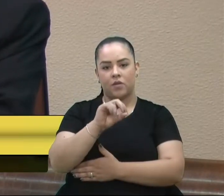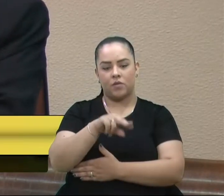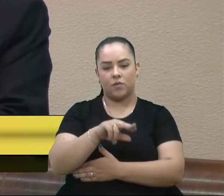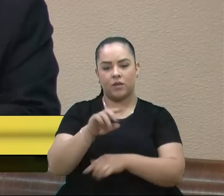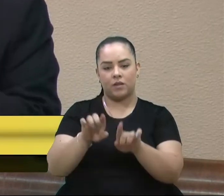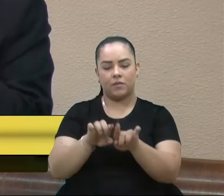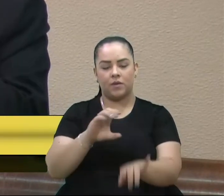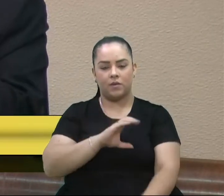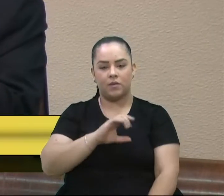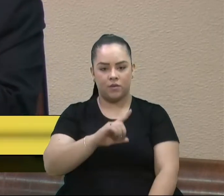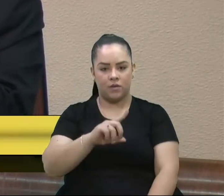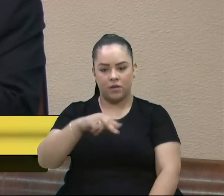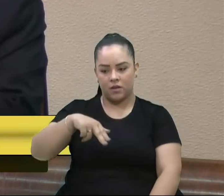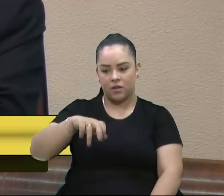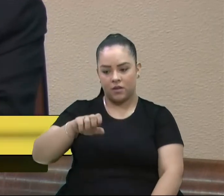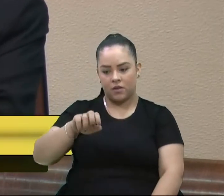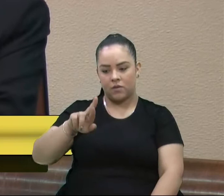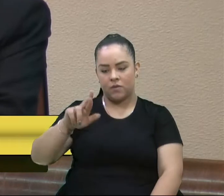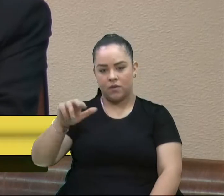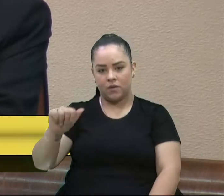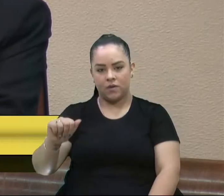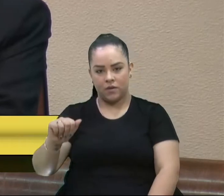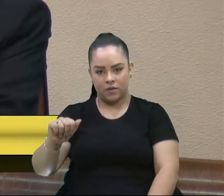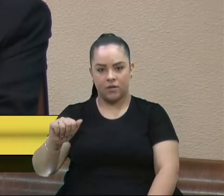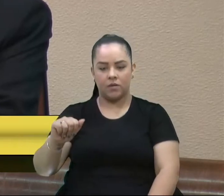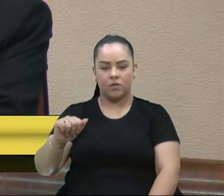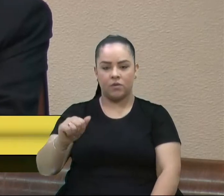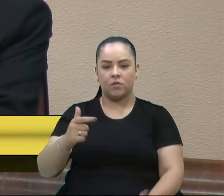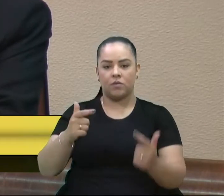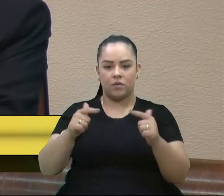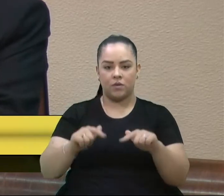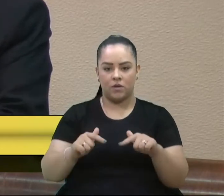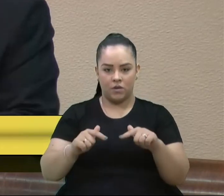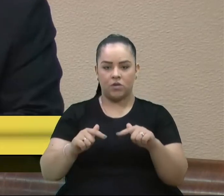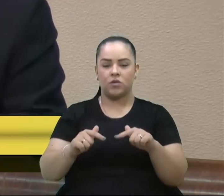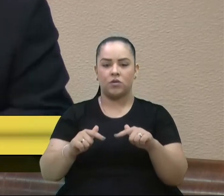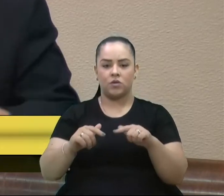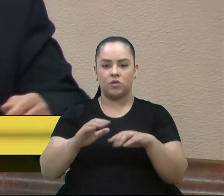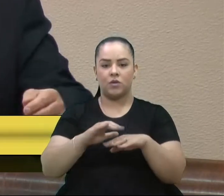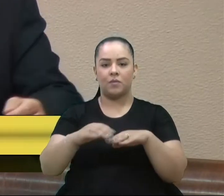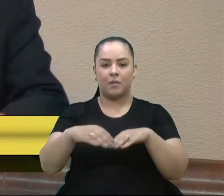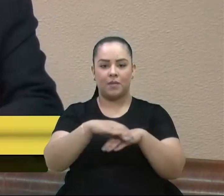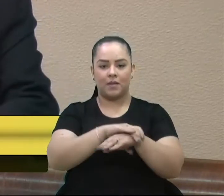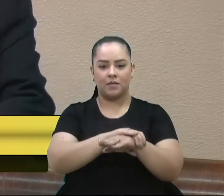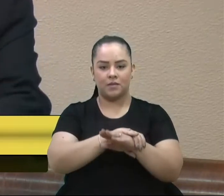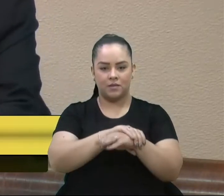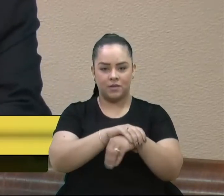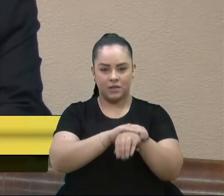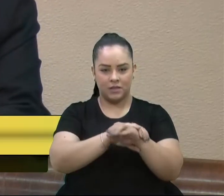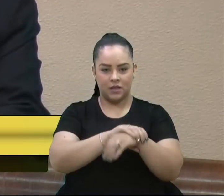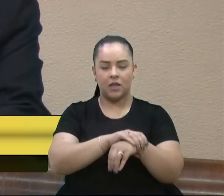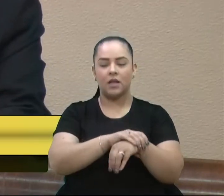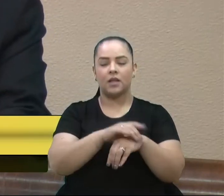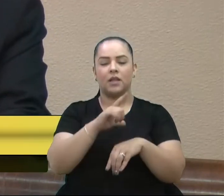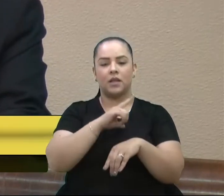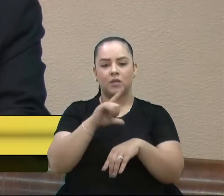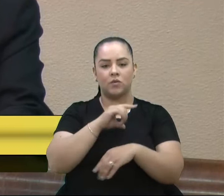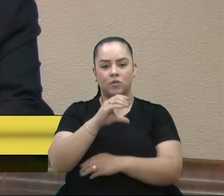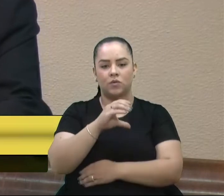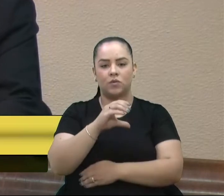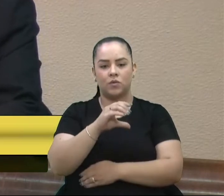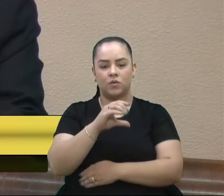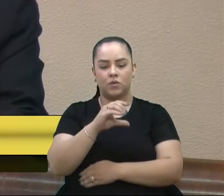coordenadora Neura do COR, Centro de Ortopedia do Círculo. Meus agradecimentos a esses profissionais, à sua